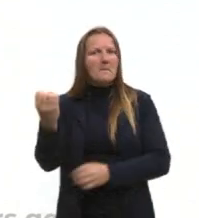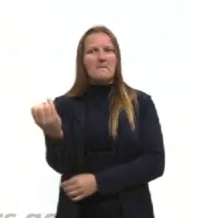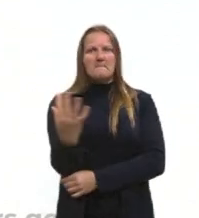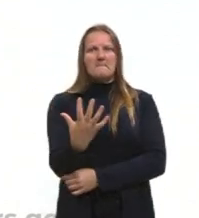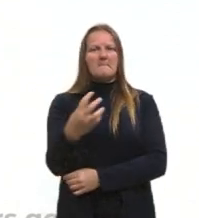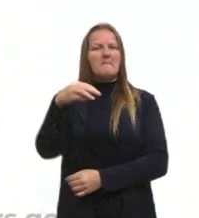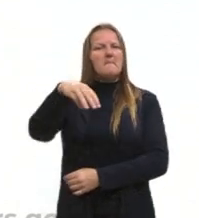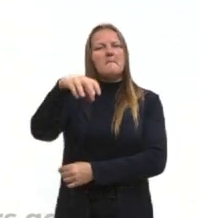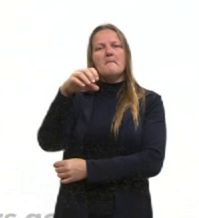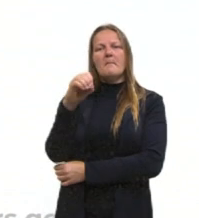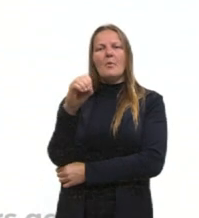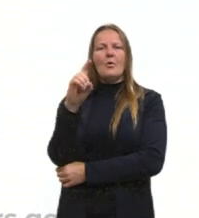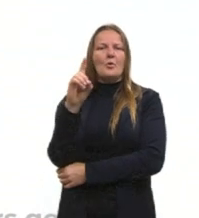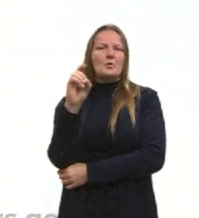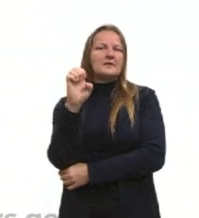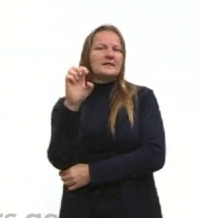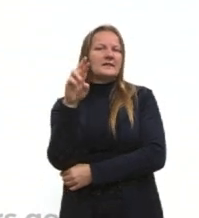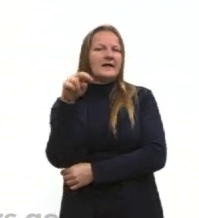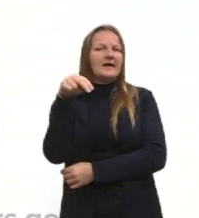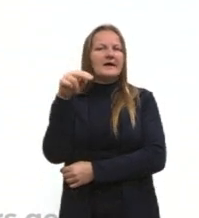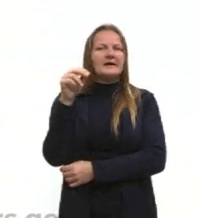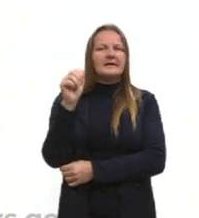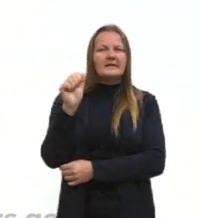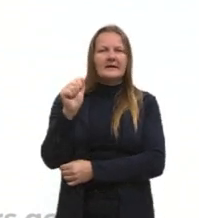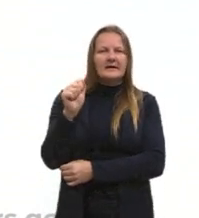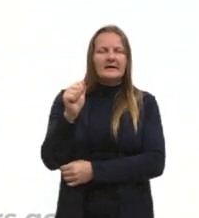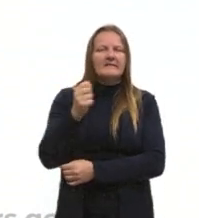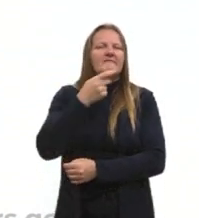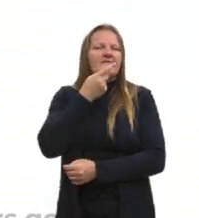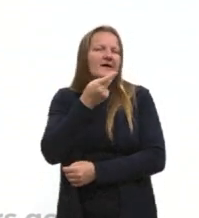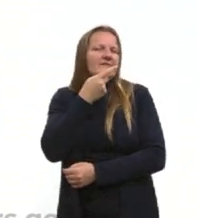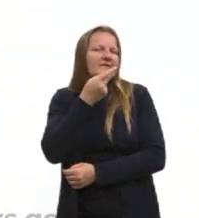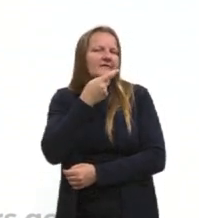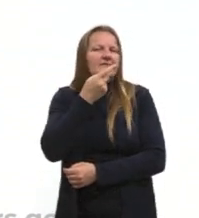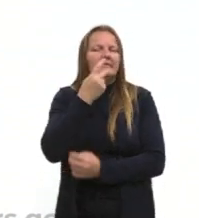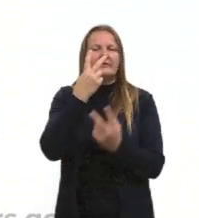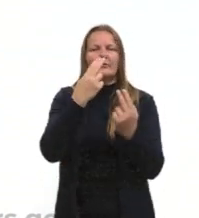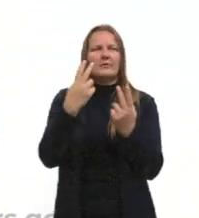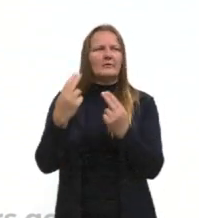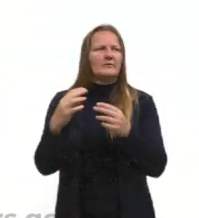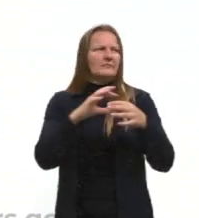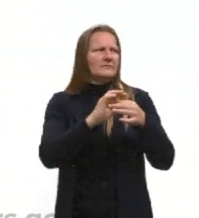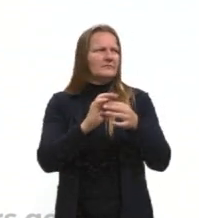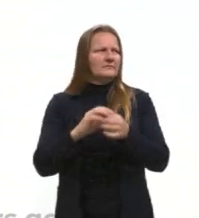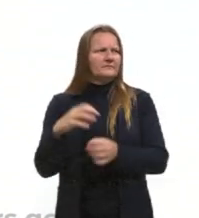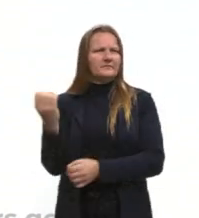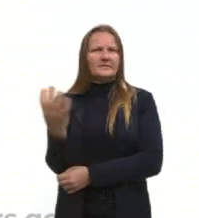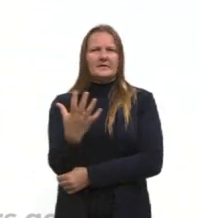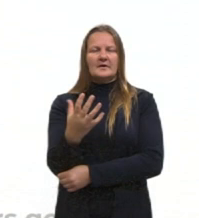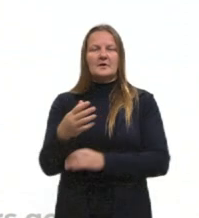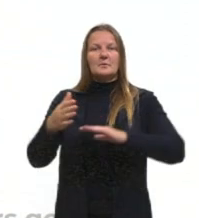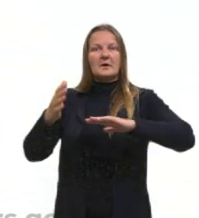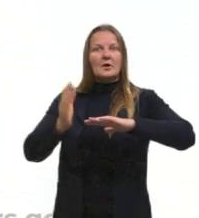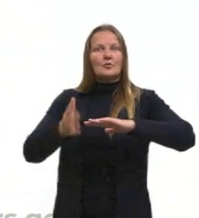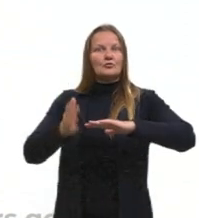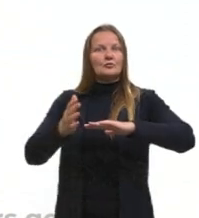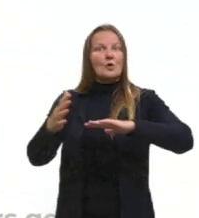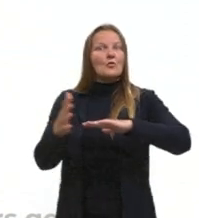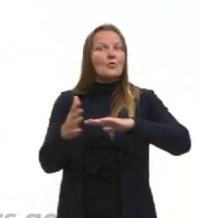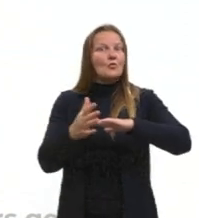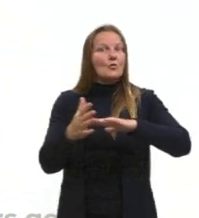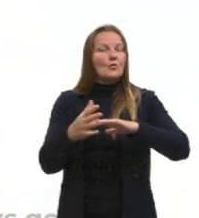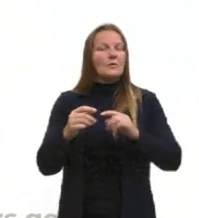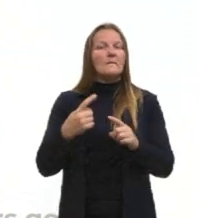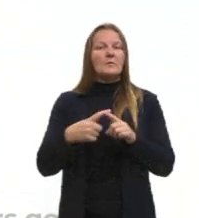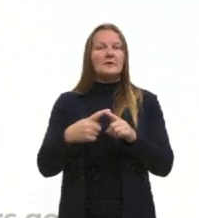O termo já é tão naturalizado em nossa língua que passou a ter o mesmo contexto de contemporâneo. O que coexiste em um mesmo